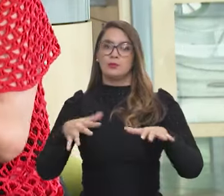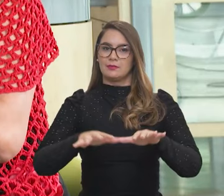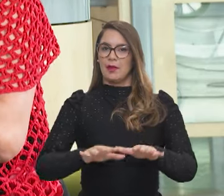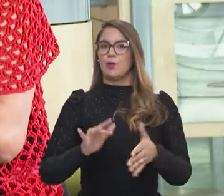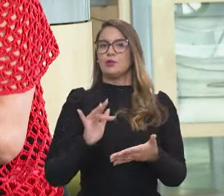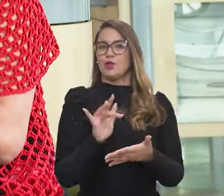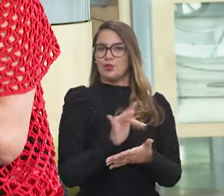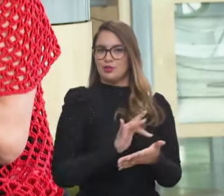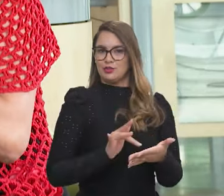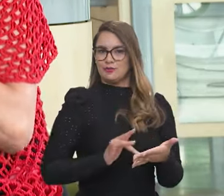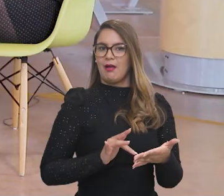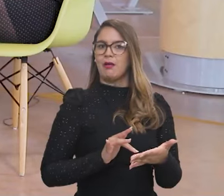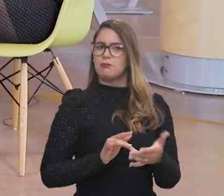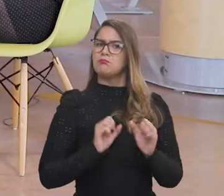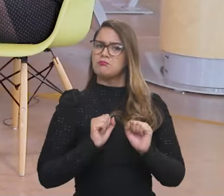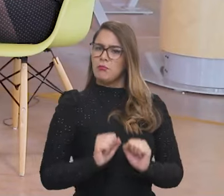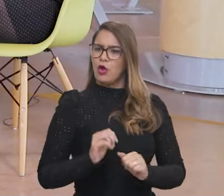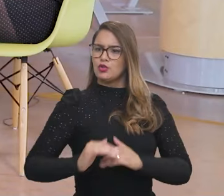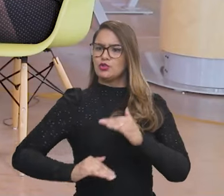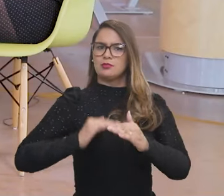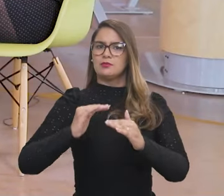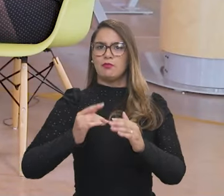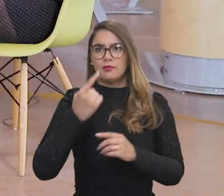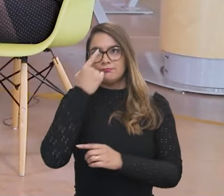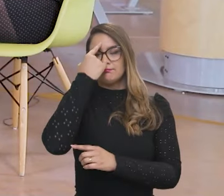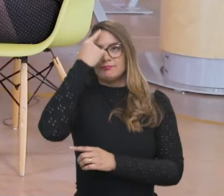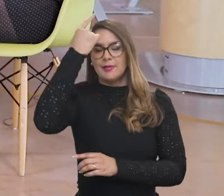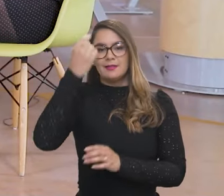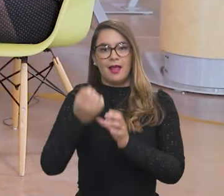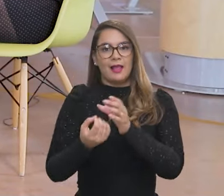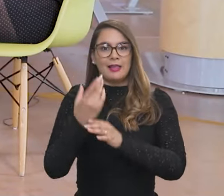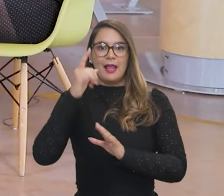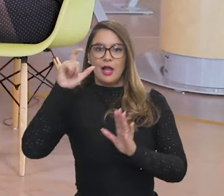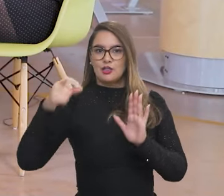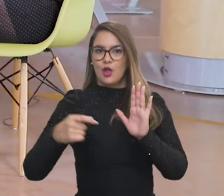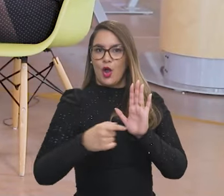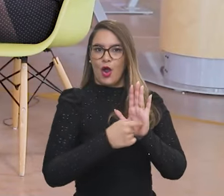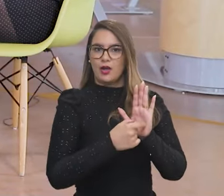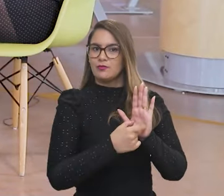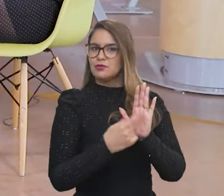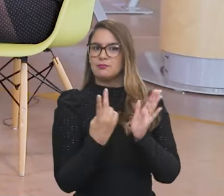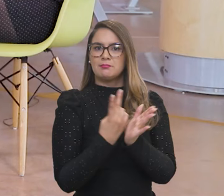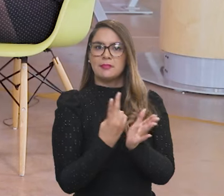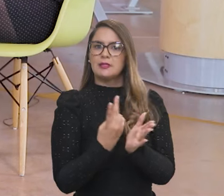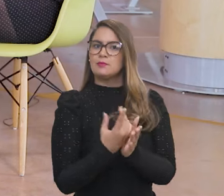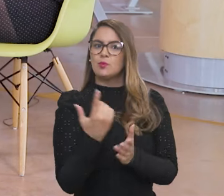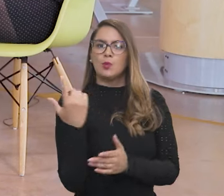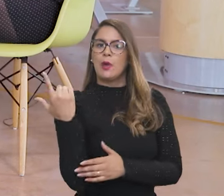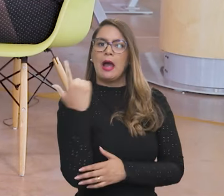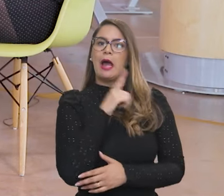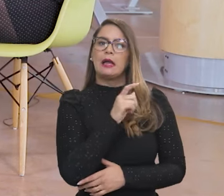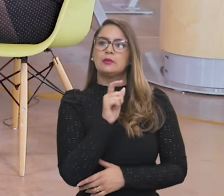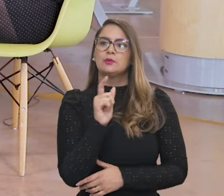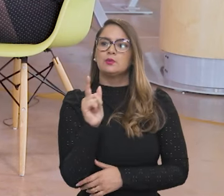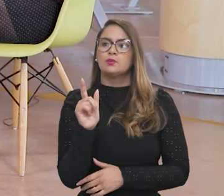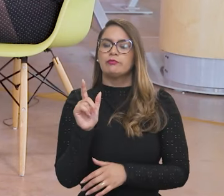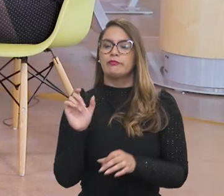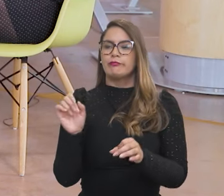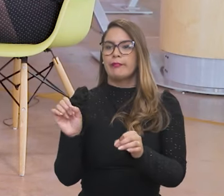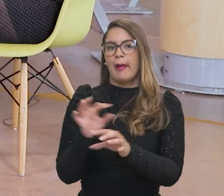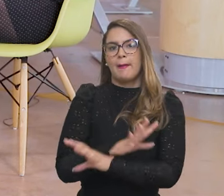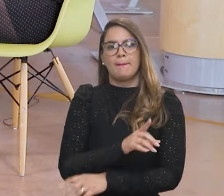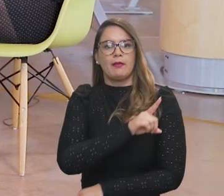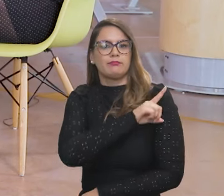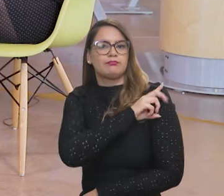inclusão digital. Eles podem ser desenvolvedores de software, né? Mesmo que eles não tenham necessariamente concluído os cursos do